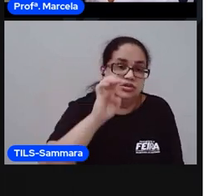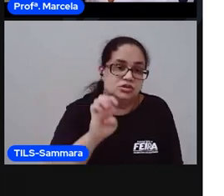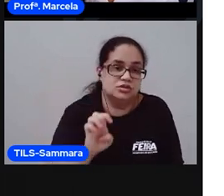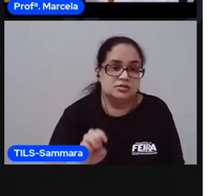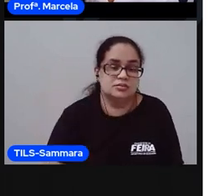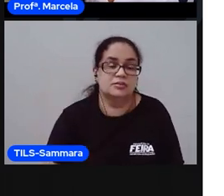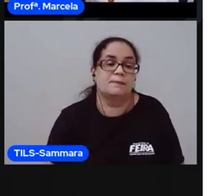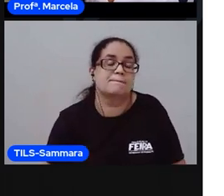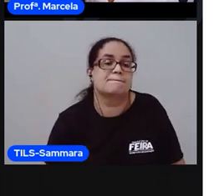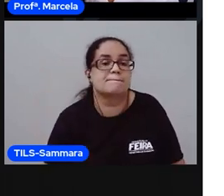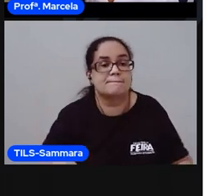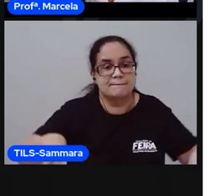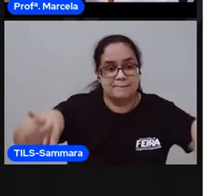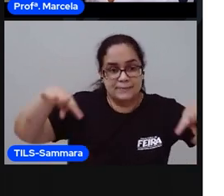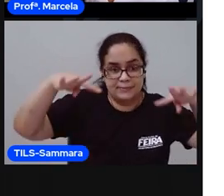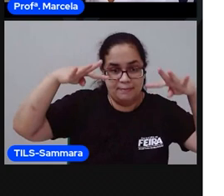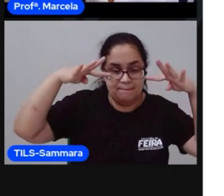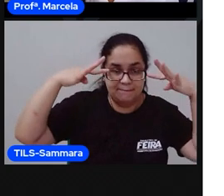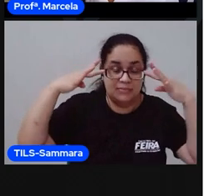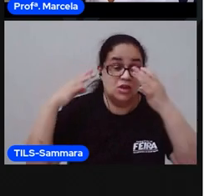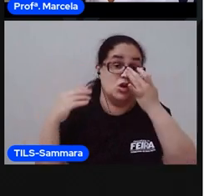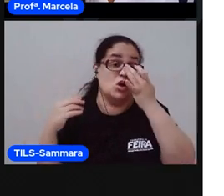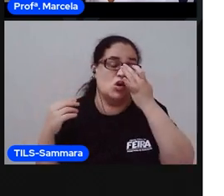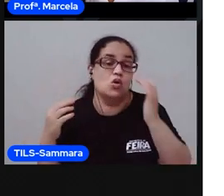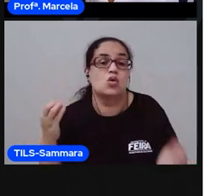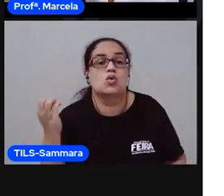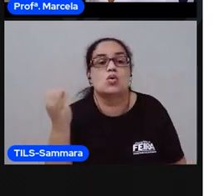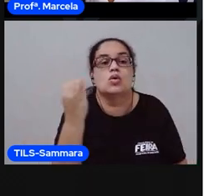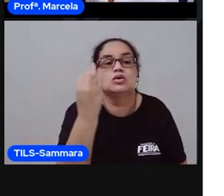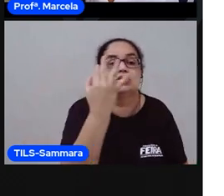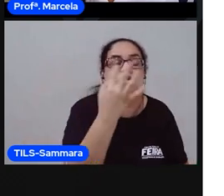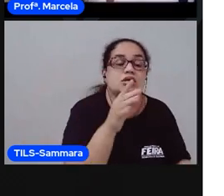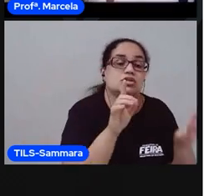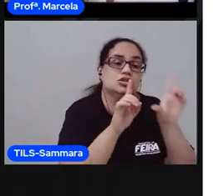Preste atenção na quantidade de letras.